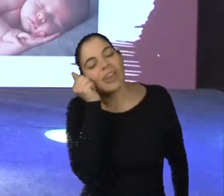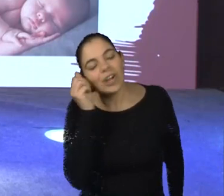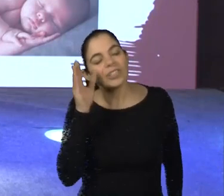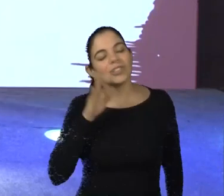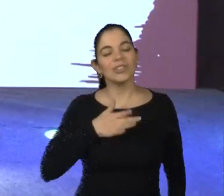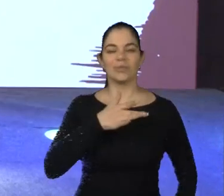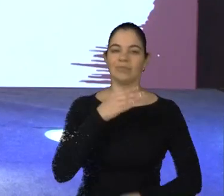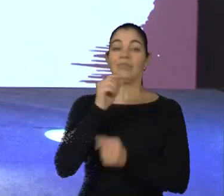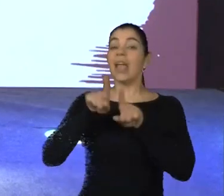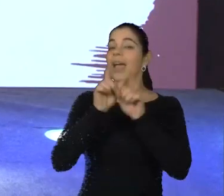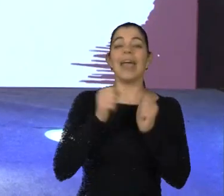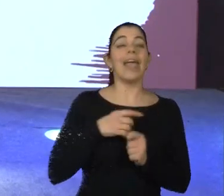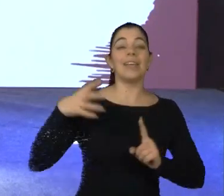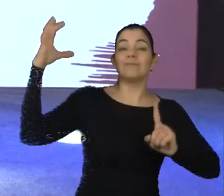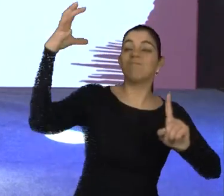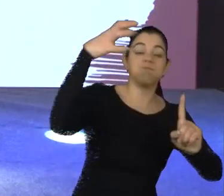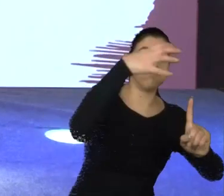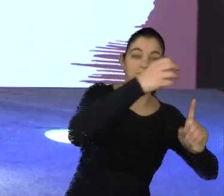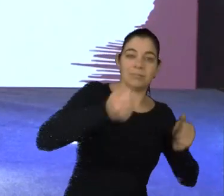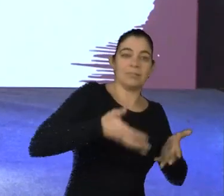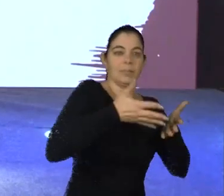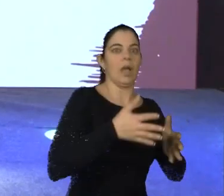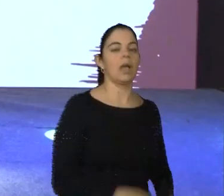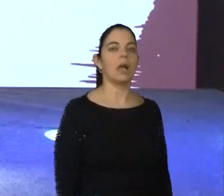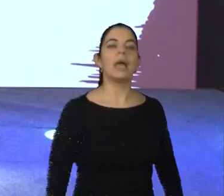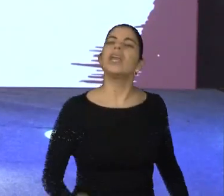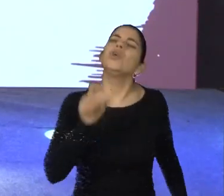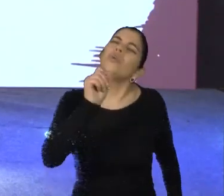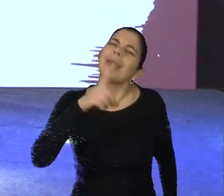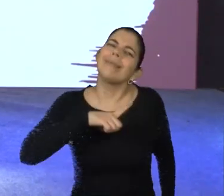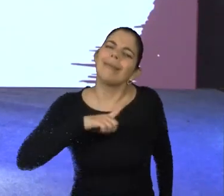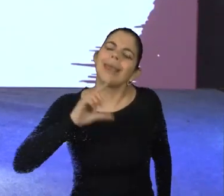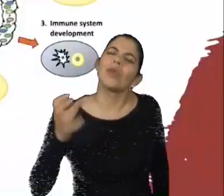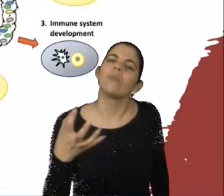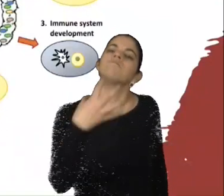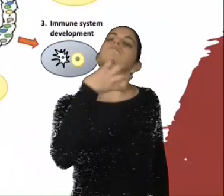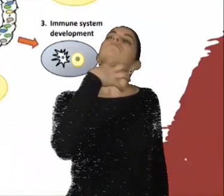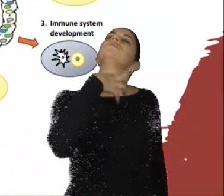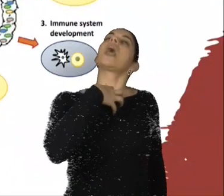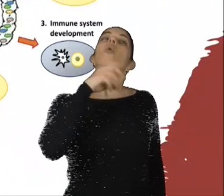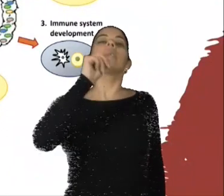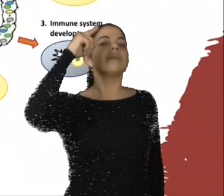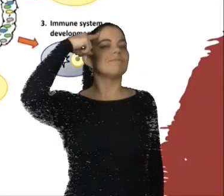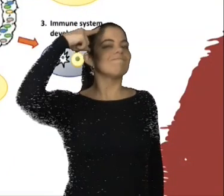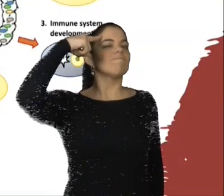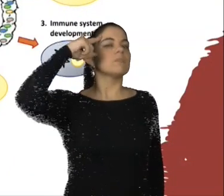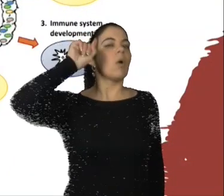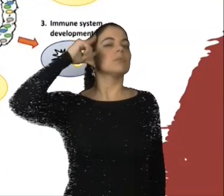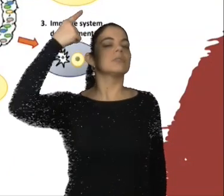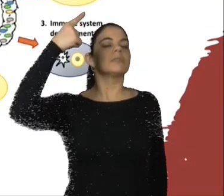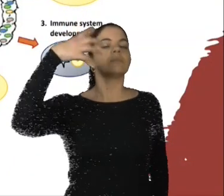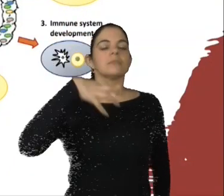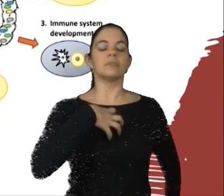o meio ambiente externo. E o interno? O interno é tudo aquilo que eu penso e que eu sinto.